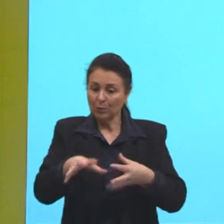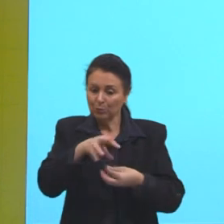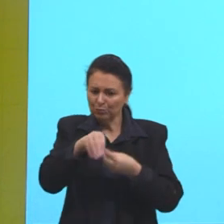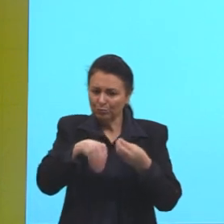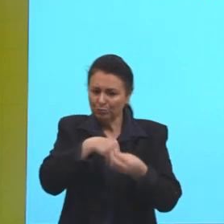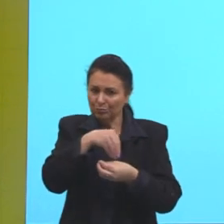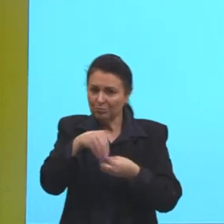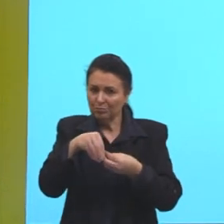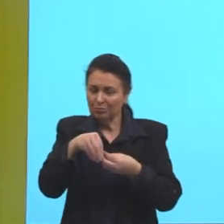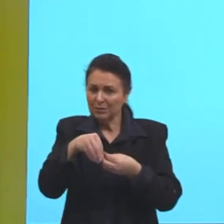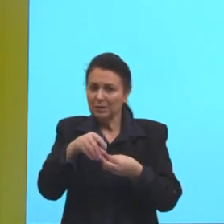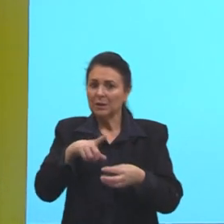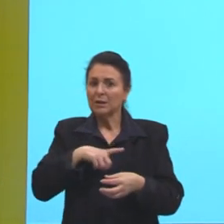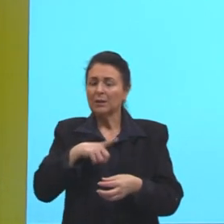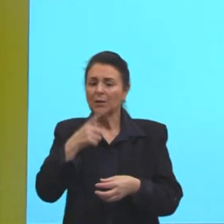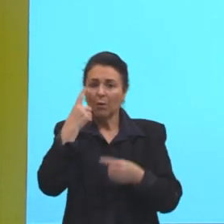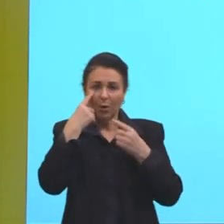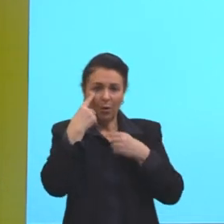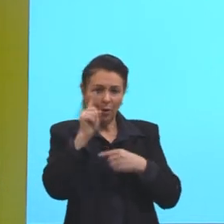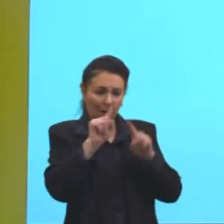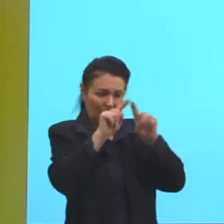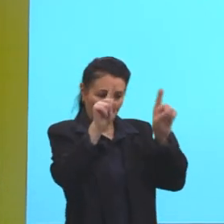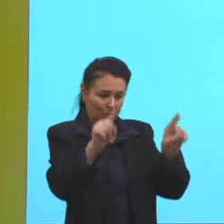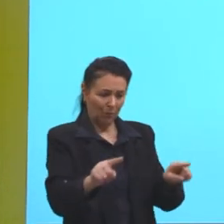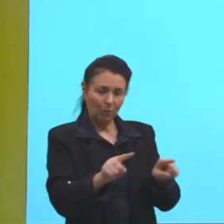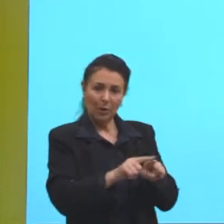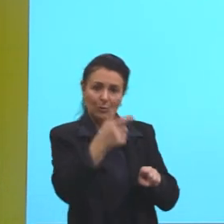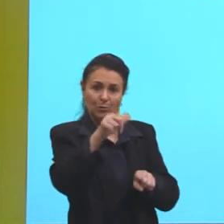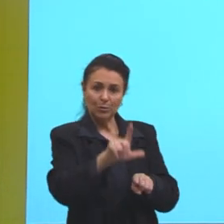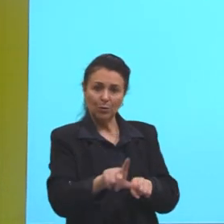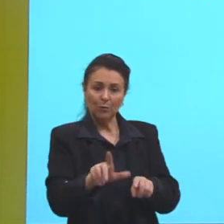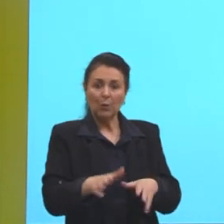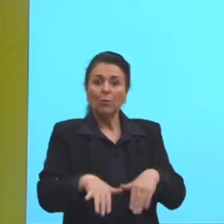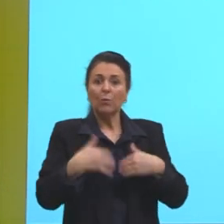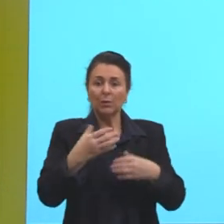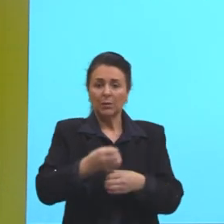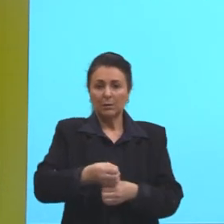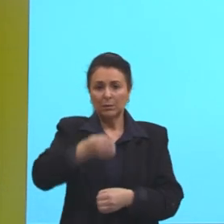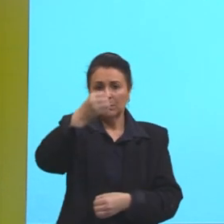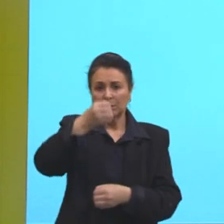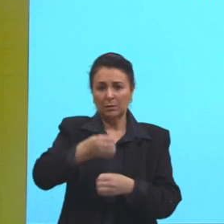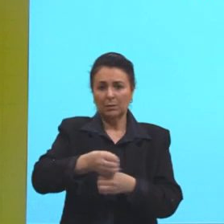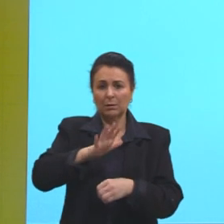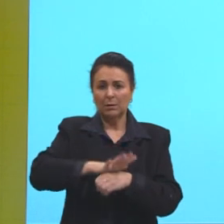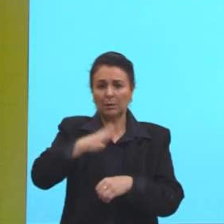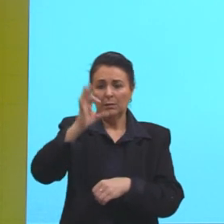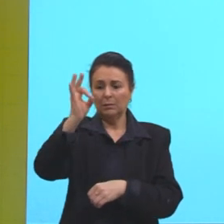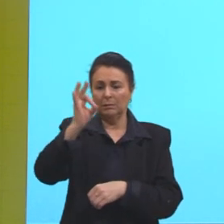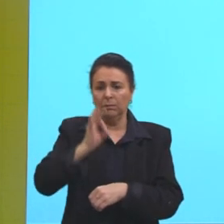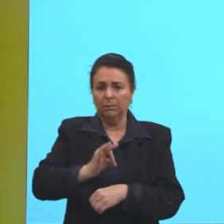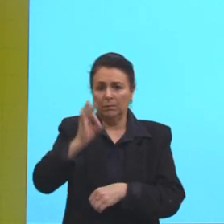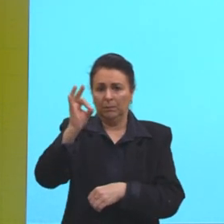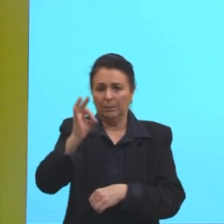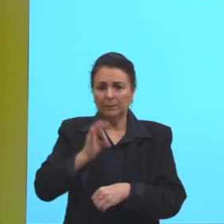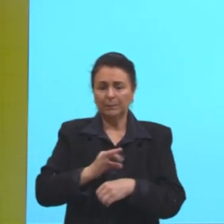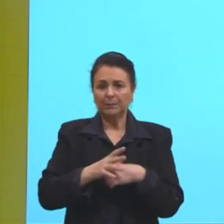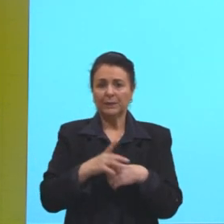Então, vou lá no quadro e vejo qual é o tubo que tem mais porcentagem de